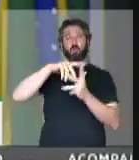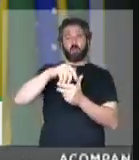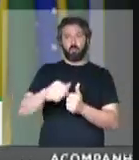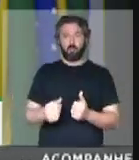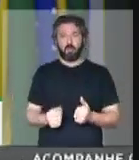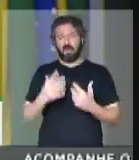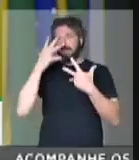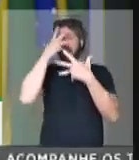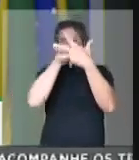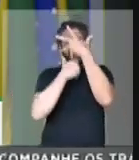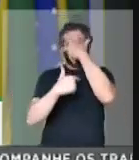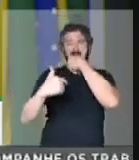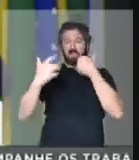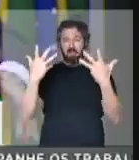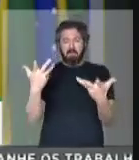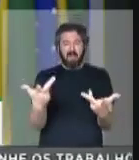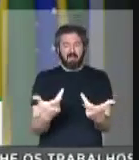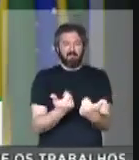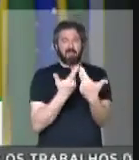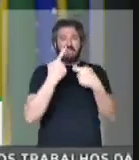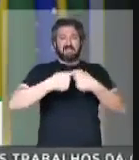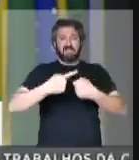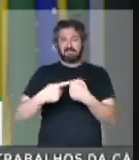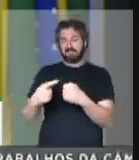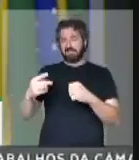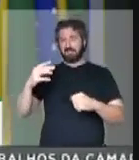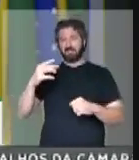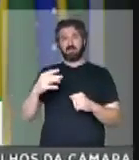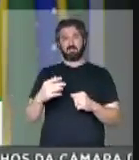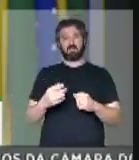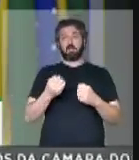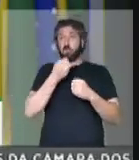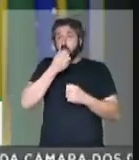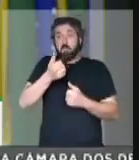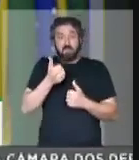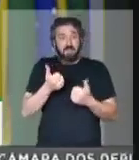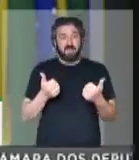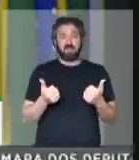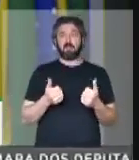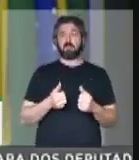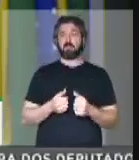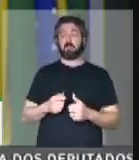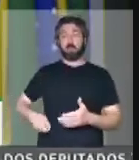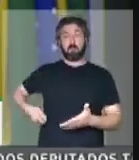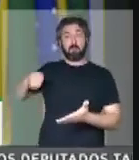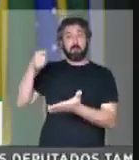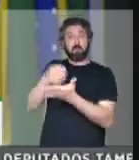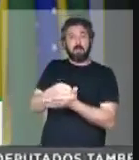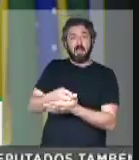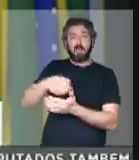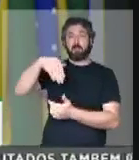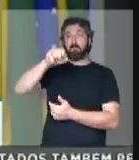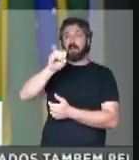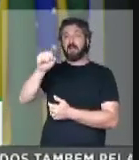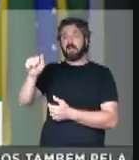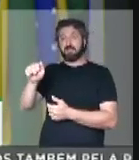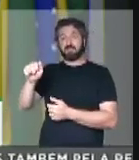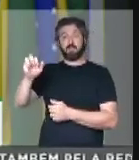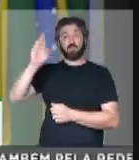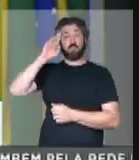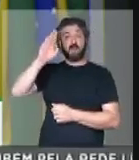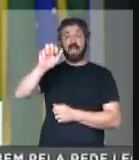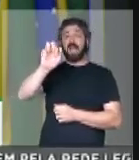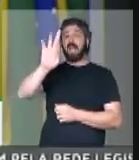está linda, maravilhosa, que está tudo bem, está pagando a rede massa do seu governador